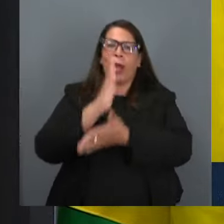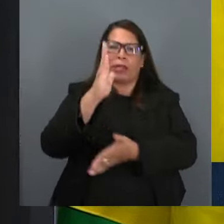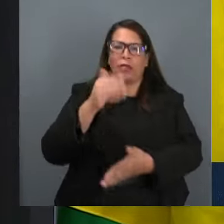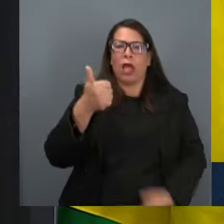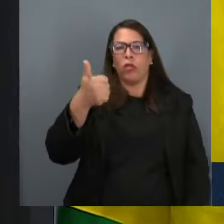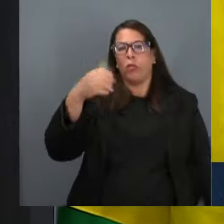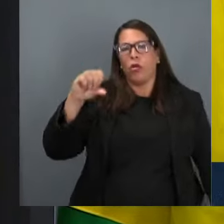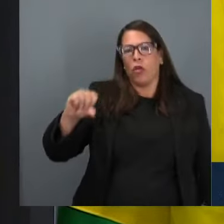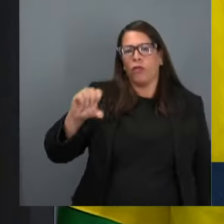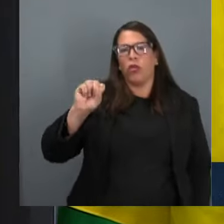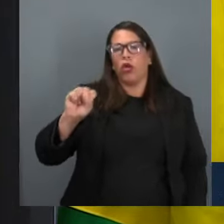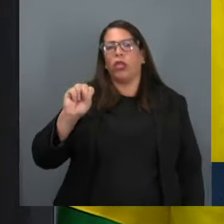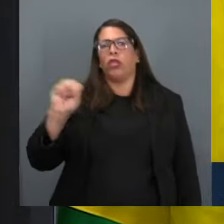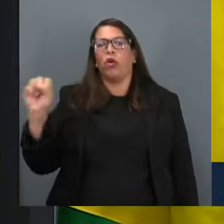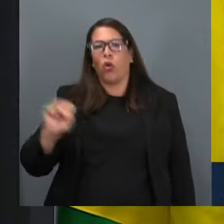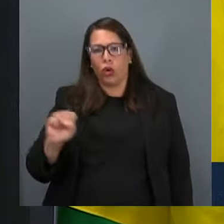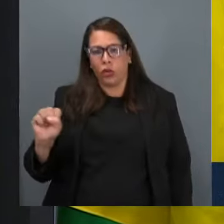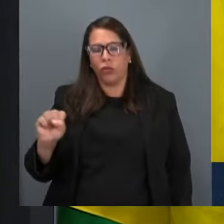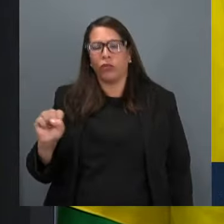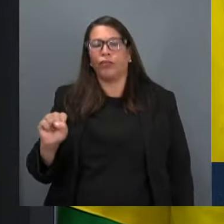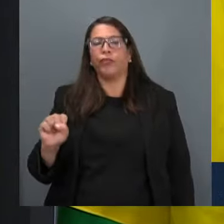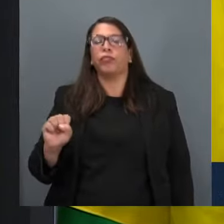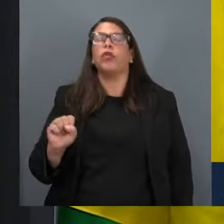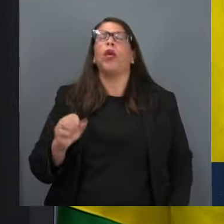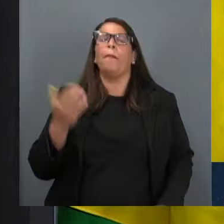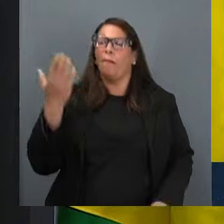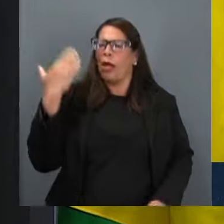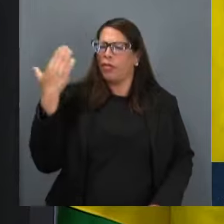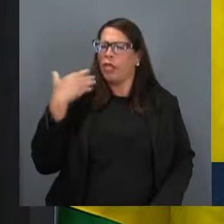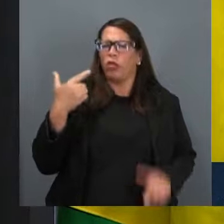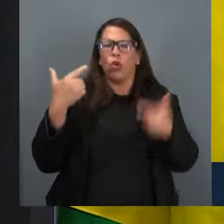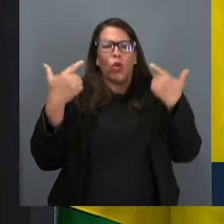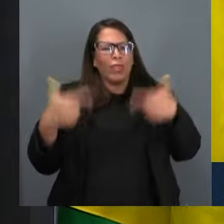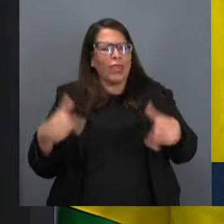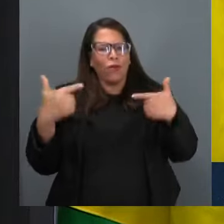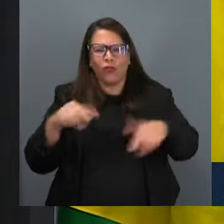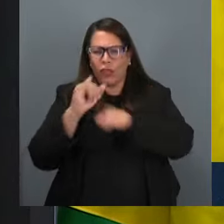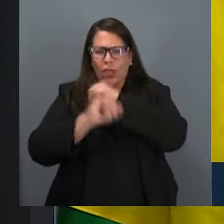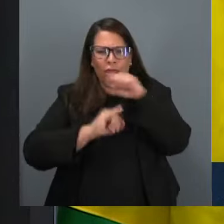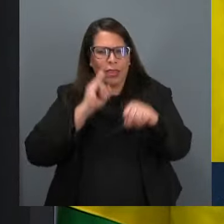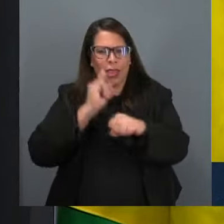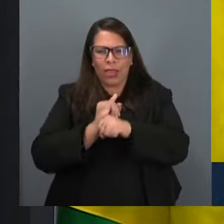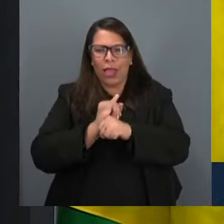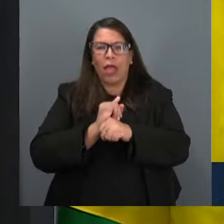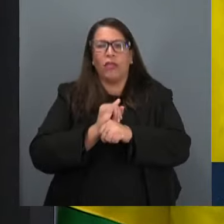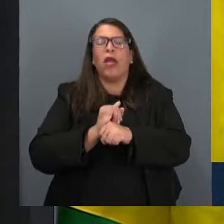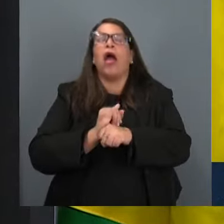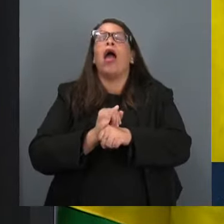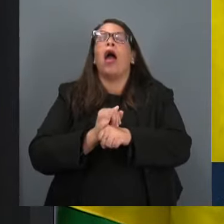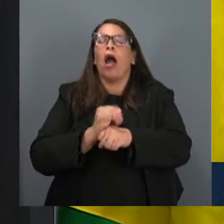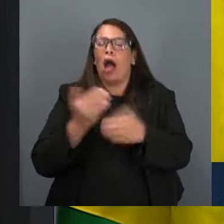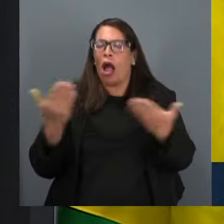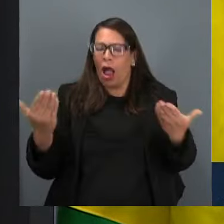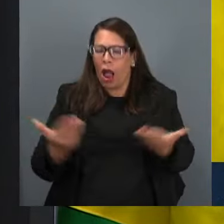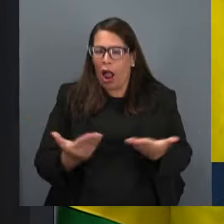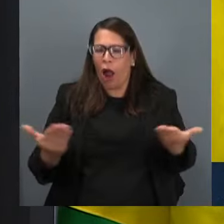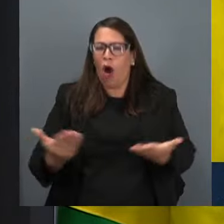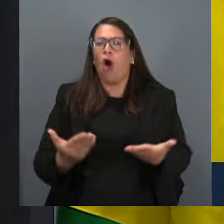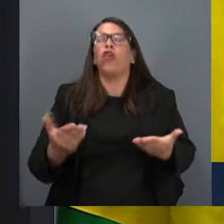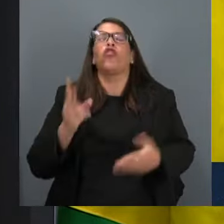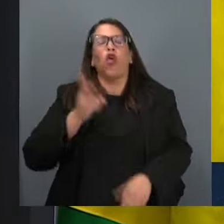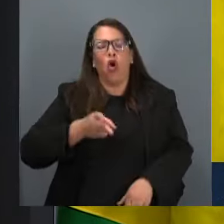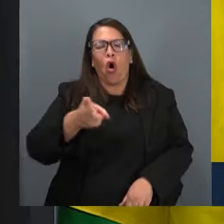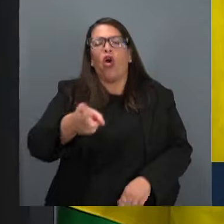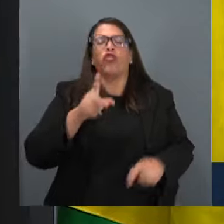1988, numa época que não existia a internet, ele continua extremamente atual